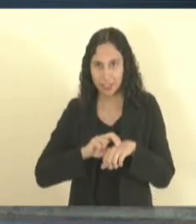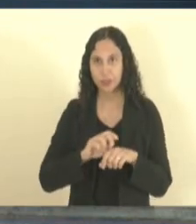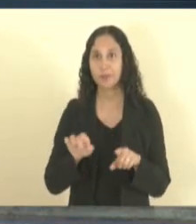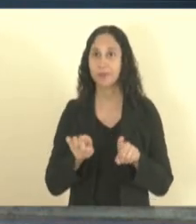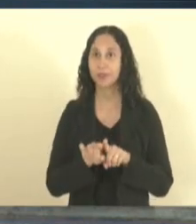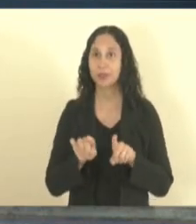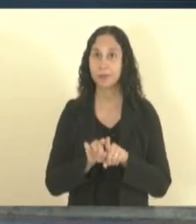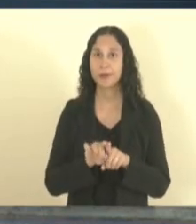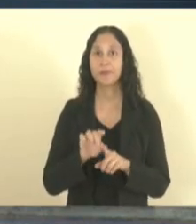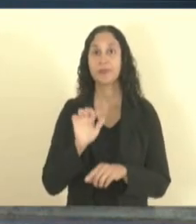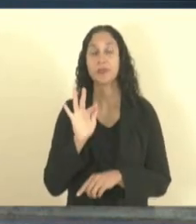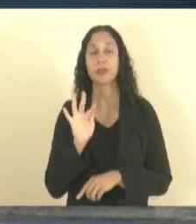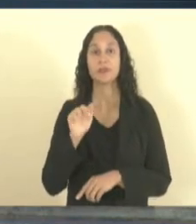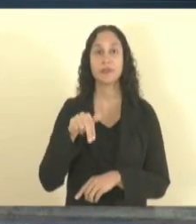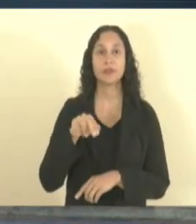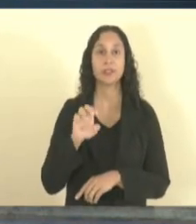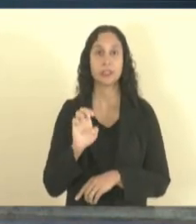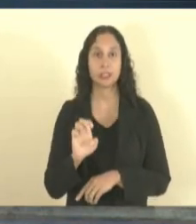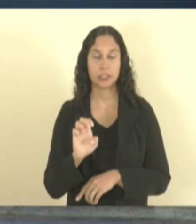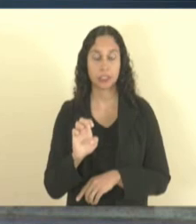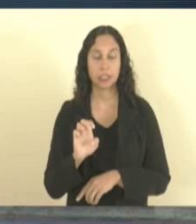capital de giro, temos